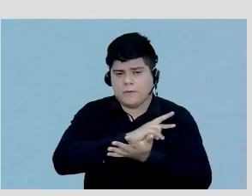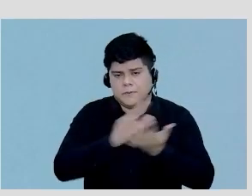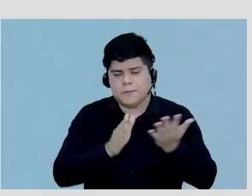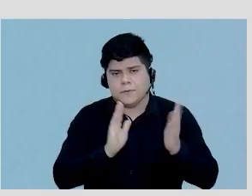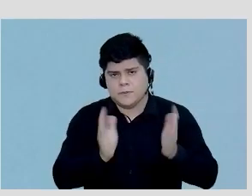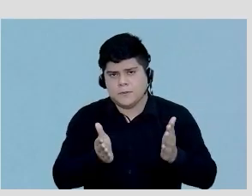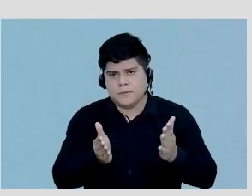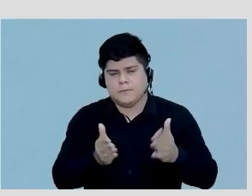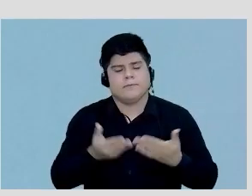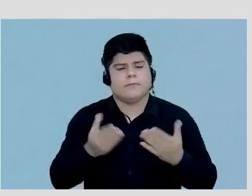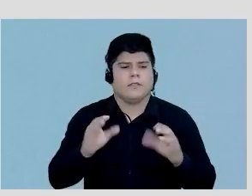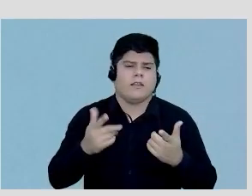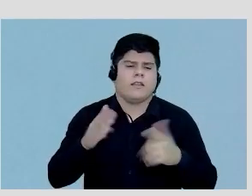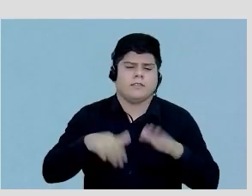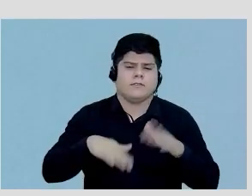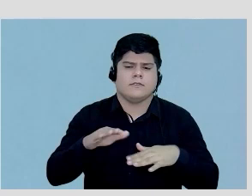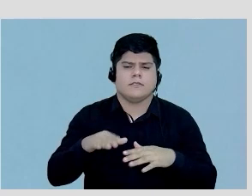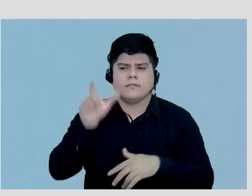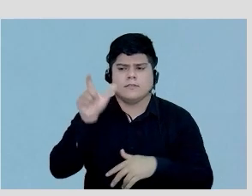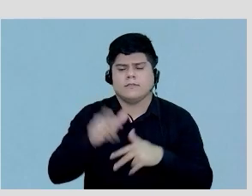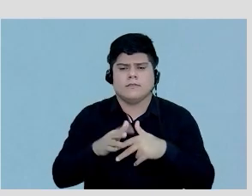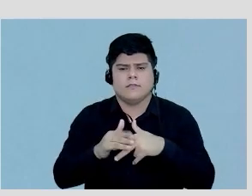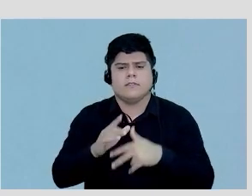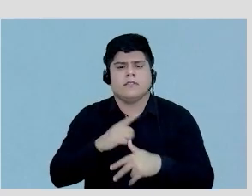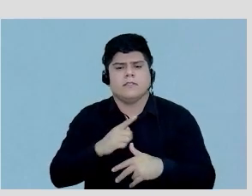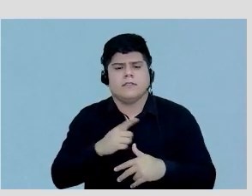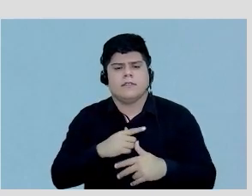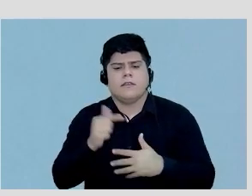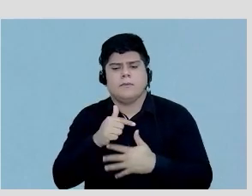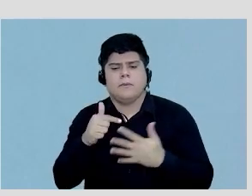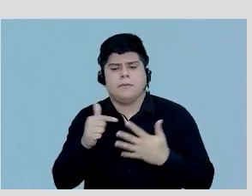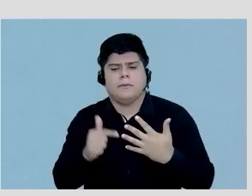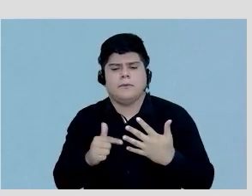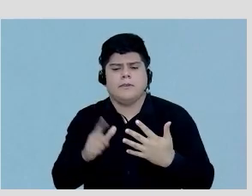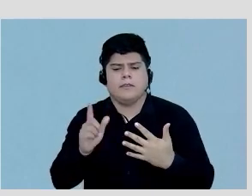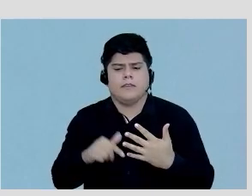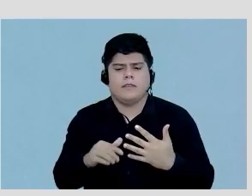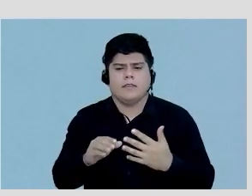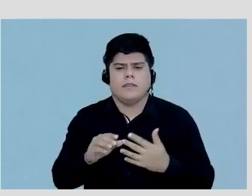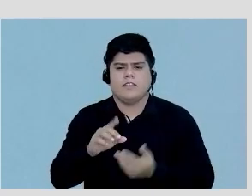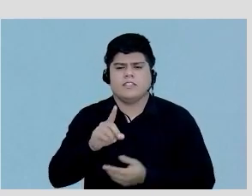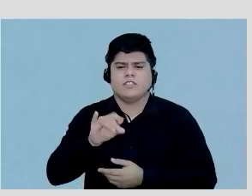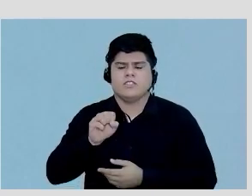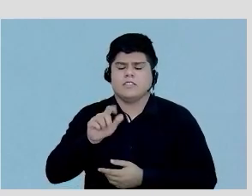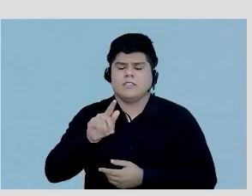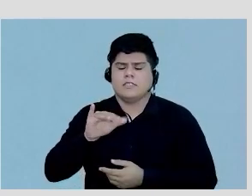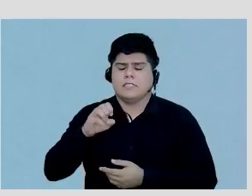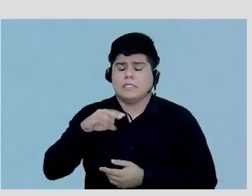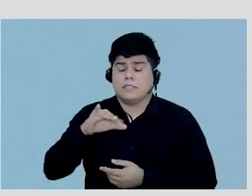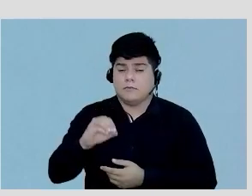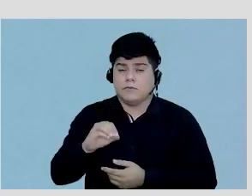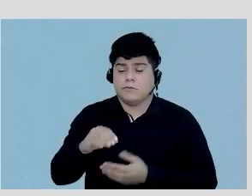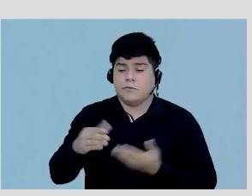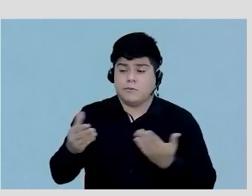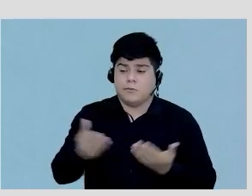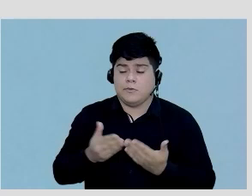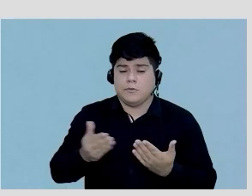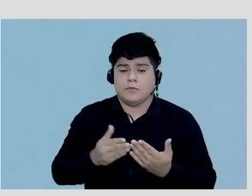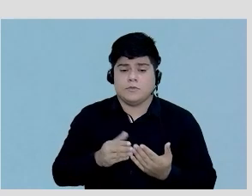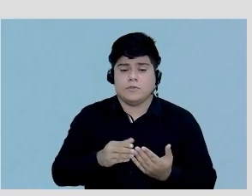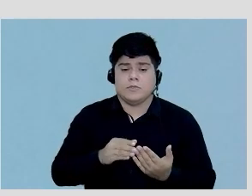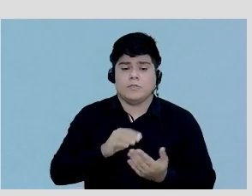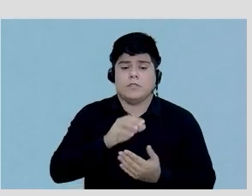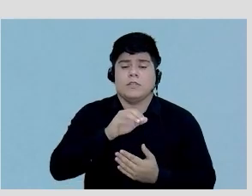obviamente muitas das vezes os pacientes tem um componente desglicêmico e hoje os inibidores